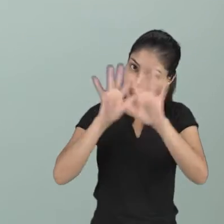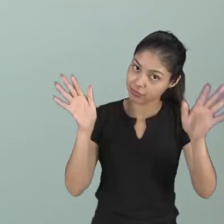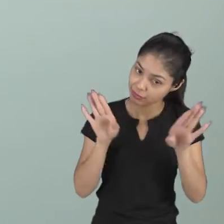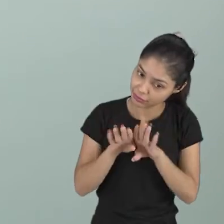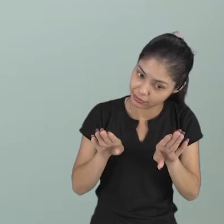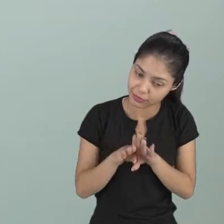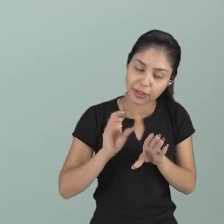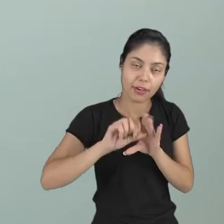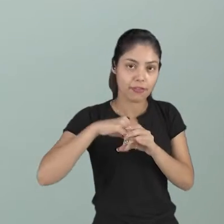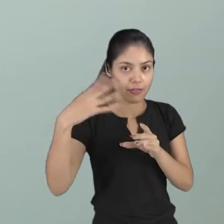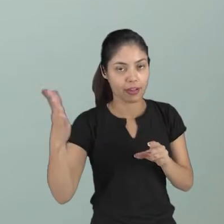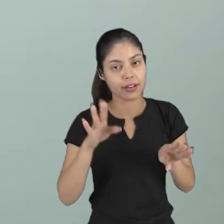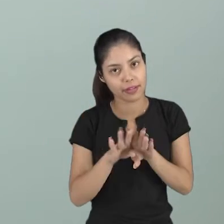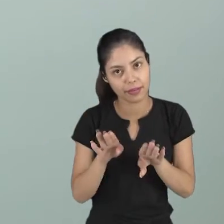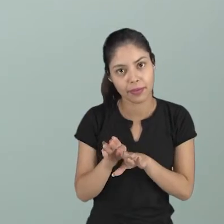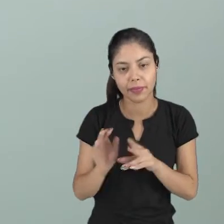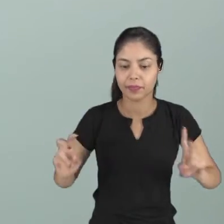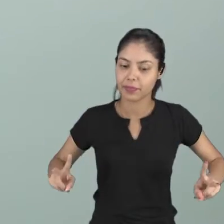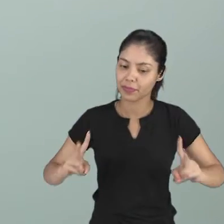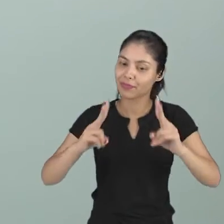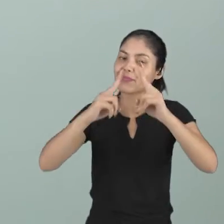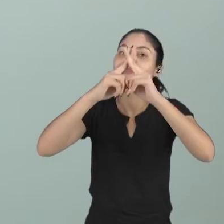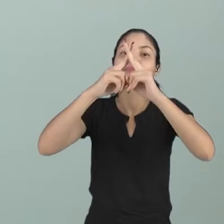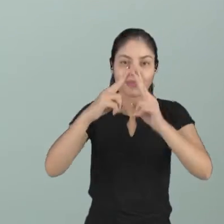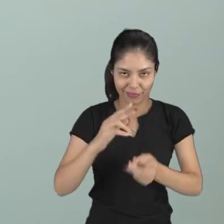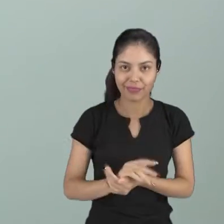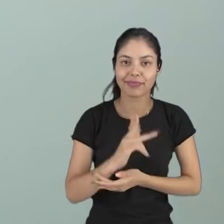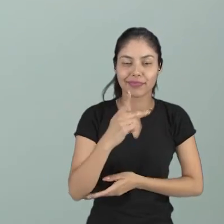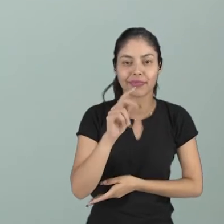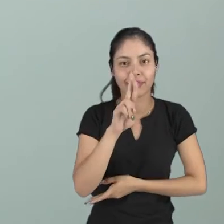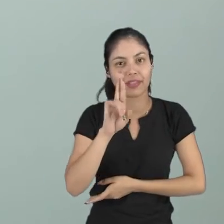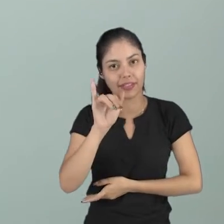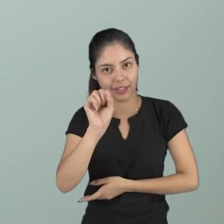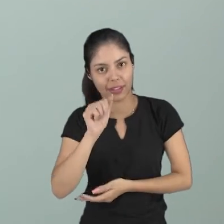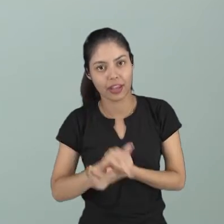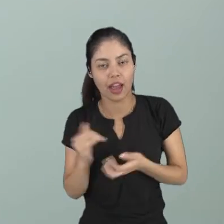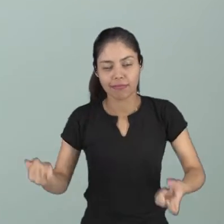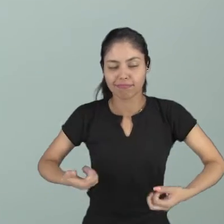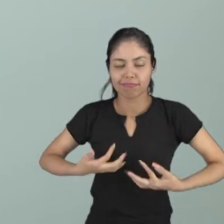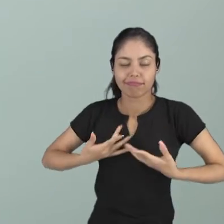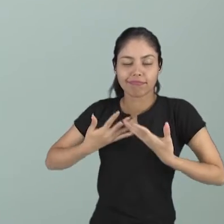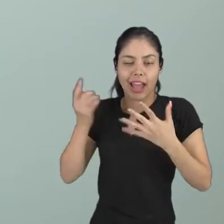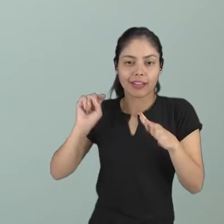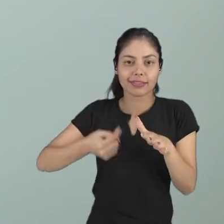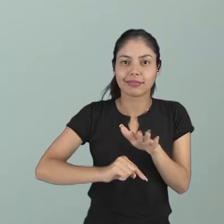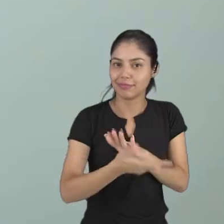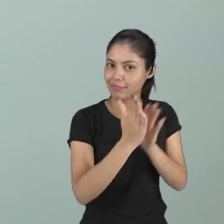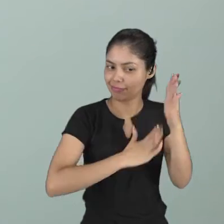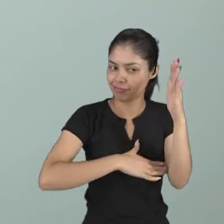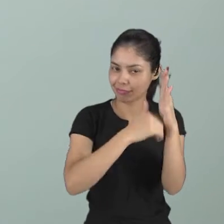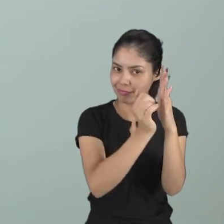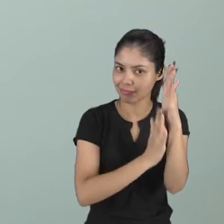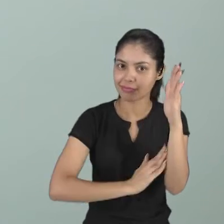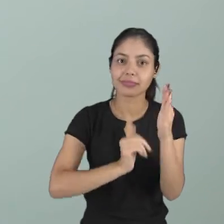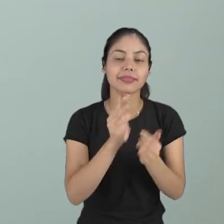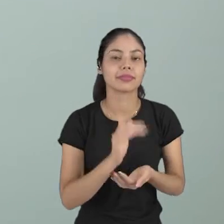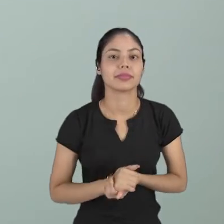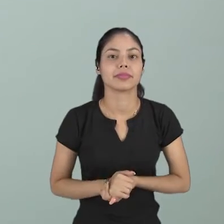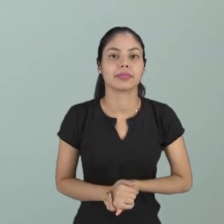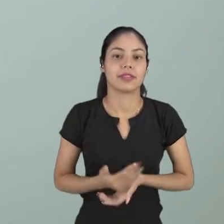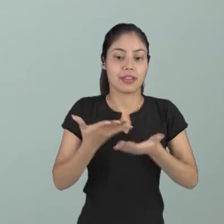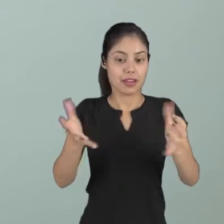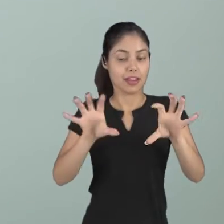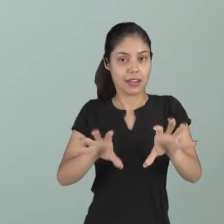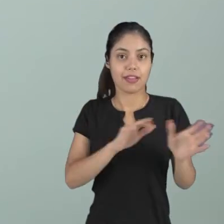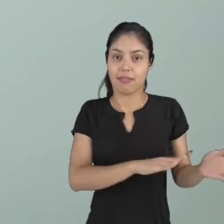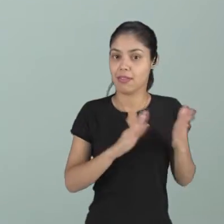no exterior, como essa de Paris, que você acabou de assistir. Mas é incrível a sensação de estar dentro de uma obra de arte. E isso